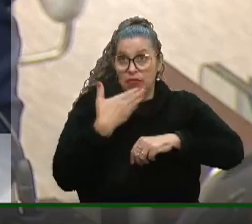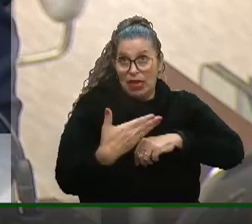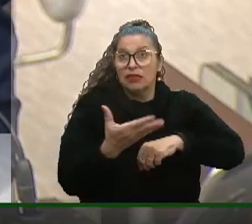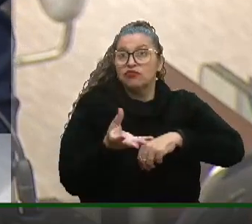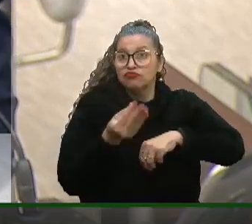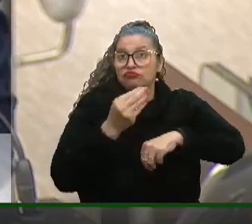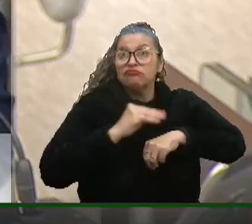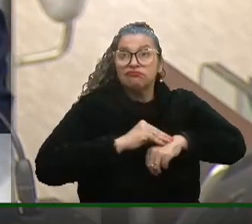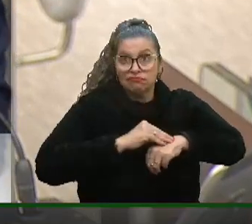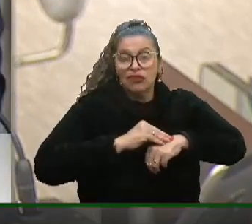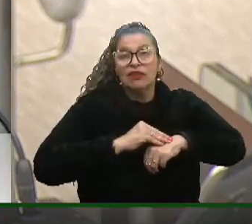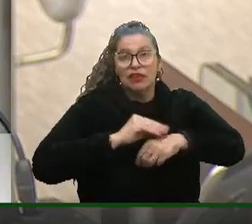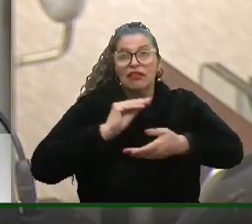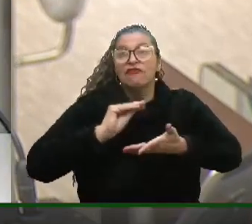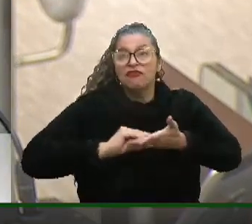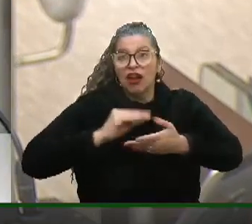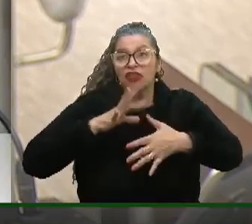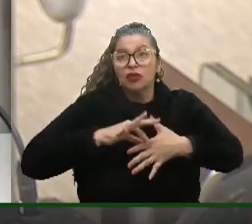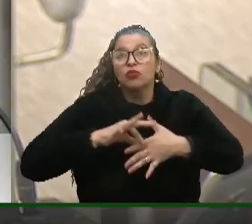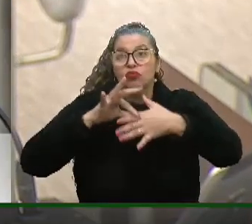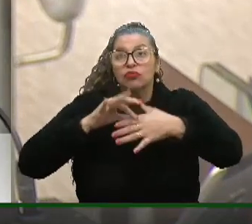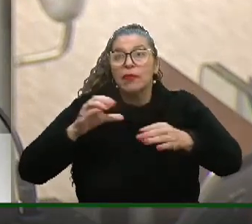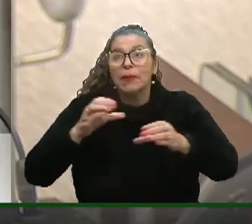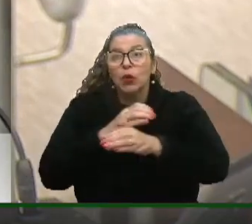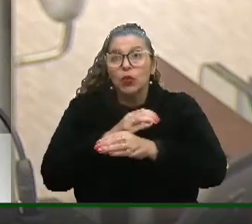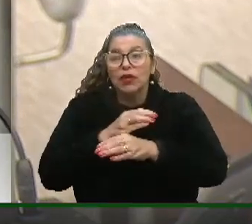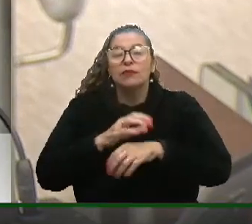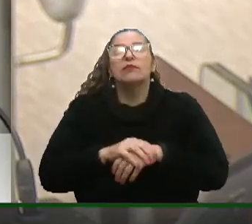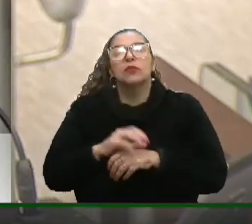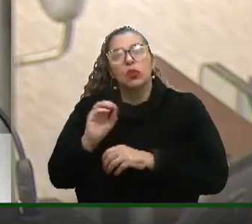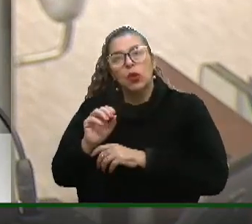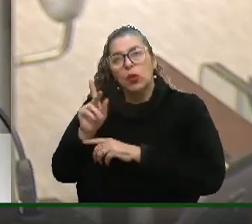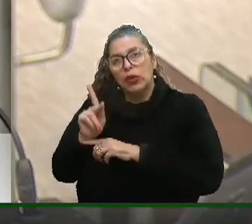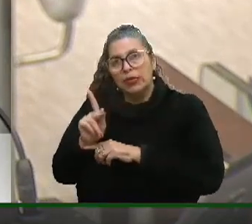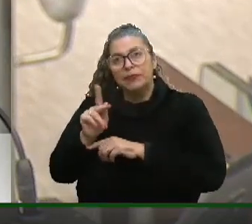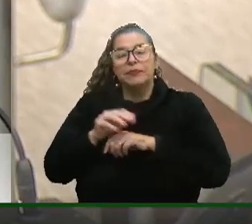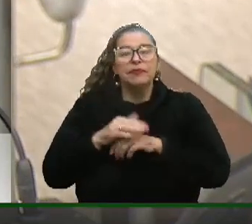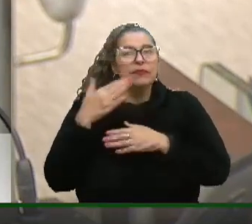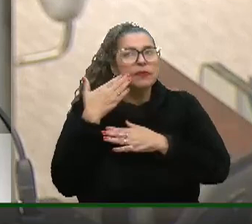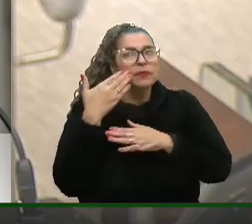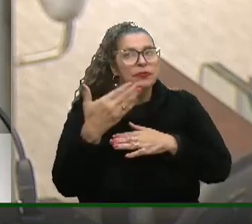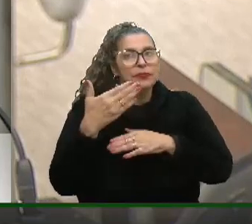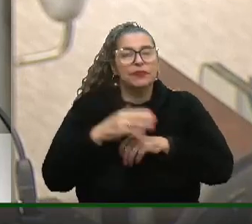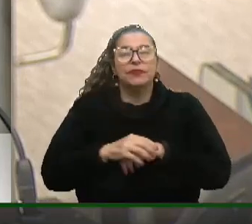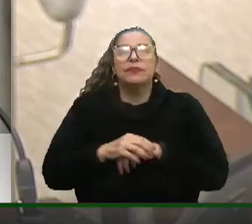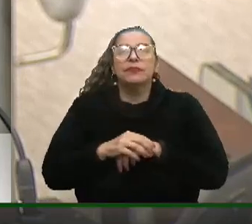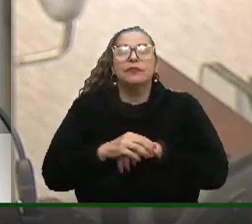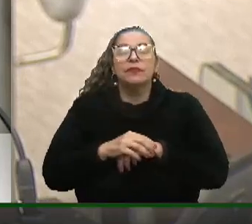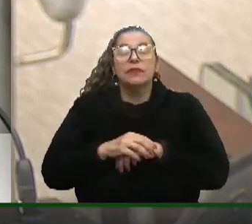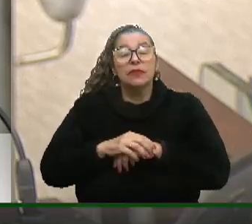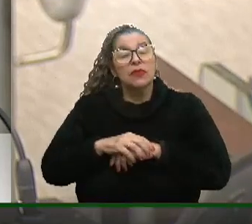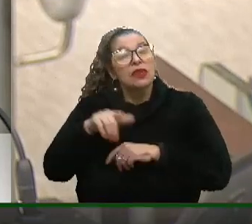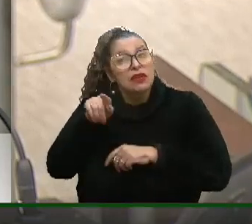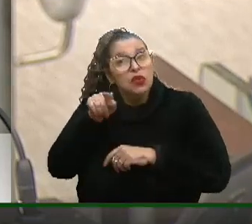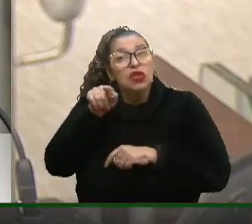tempo que nos resta de liderança para concluir. Concedo, deputado. Muito obrigado. V. Exª